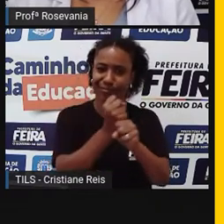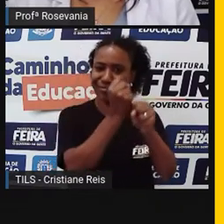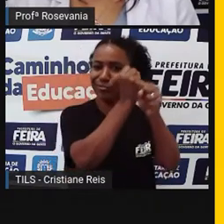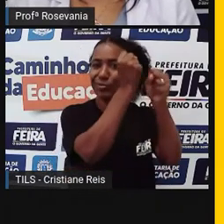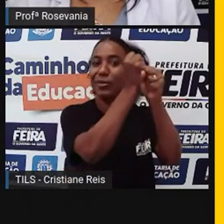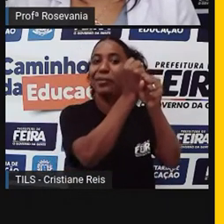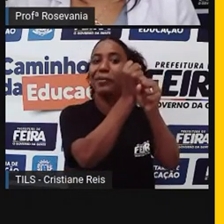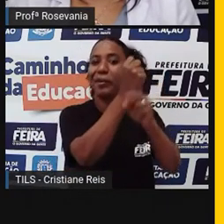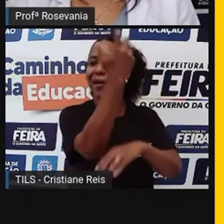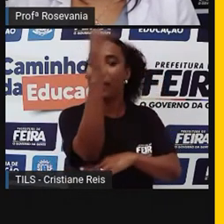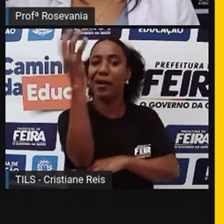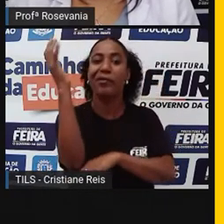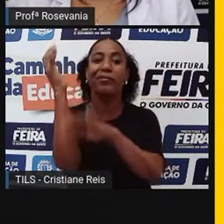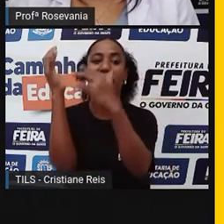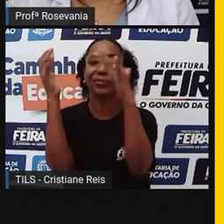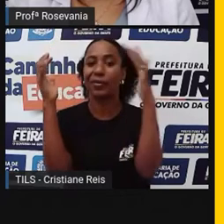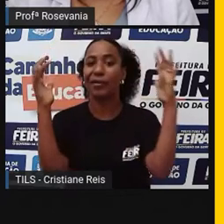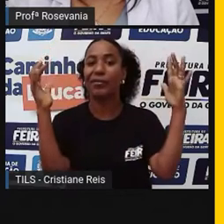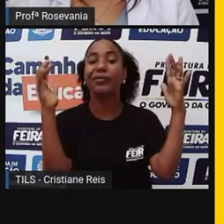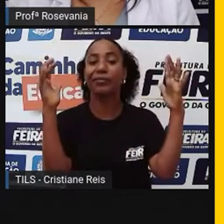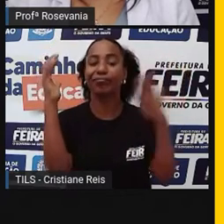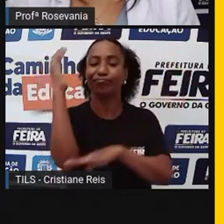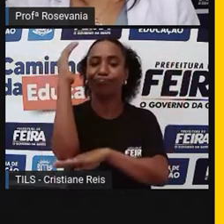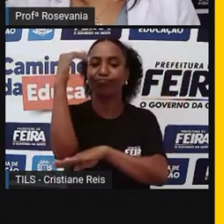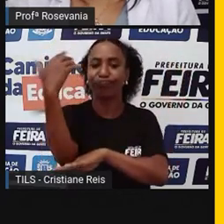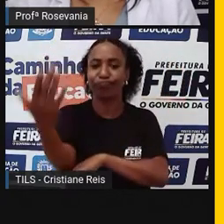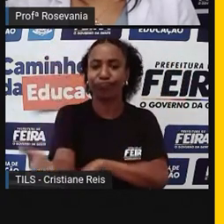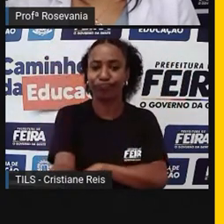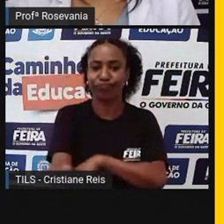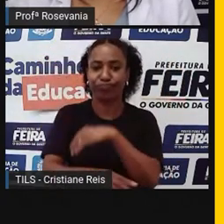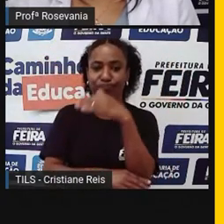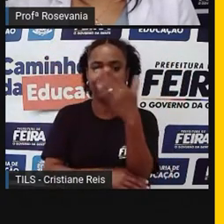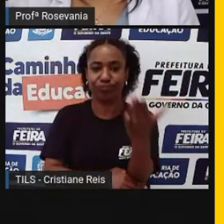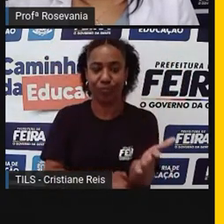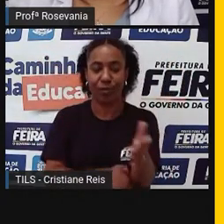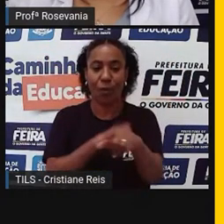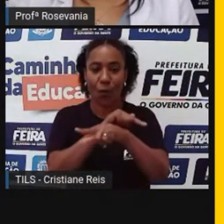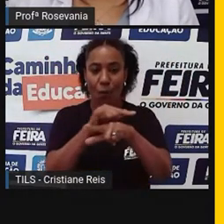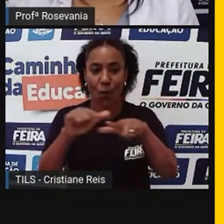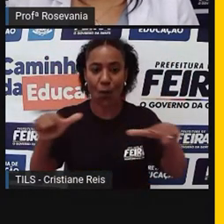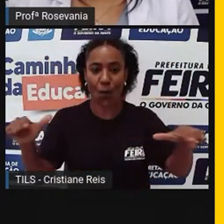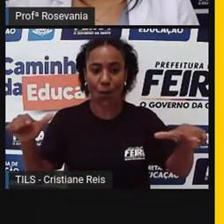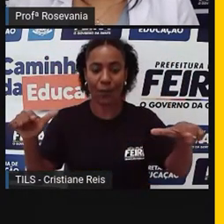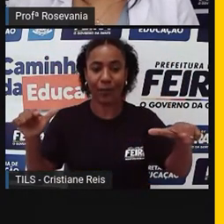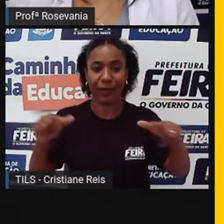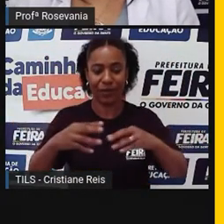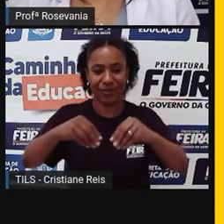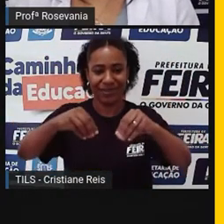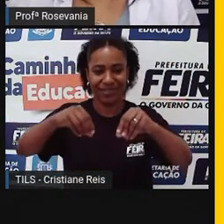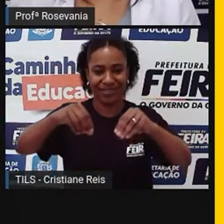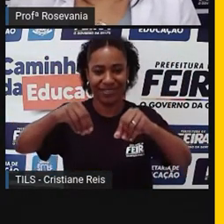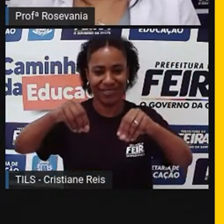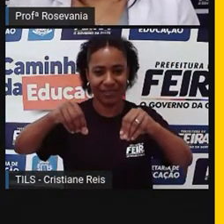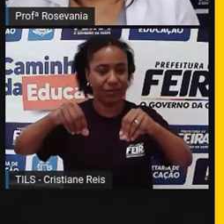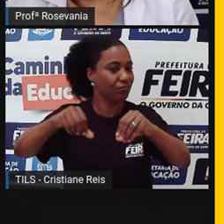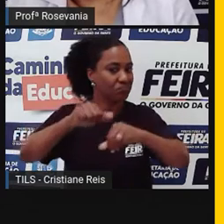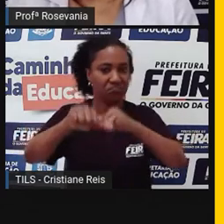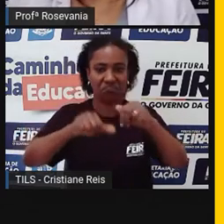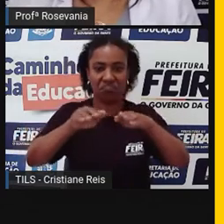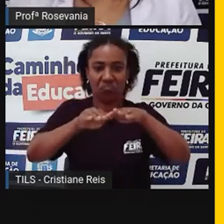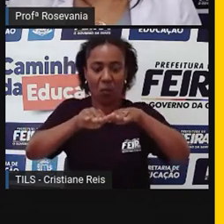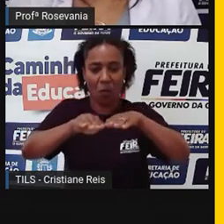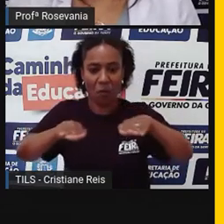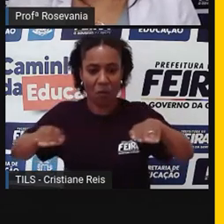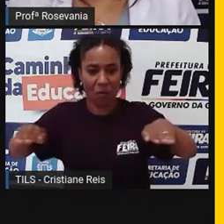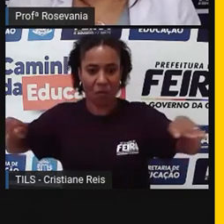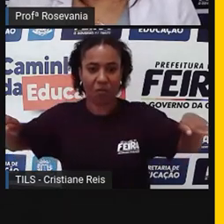árvores, vai impermeabilizando o solo, vai gerando uma mudança climática, que aí vai formando, né,